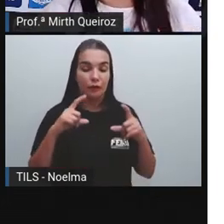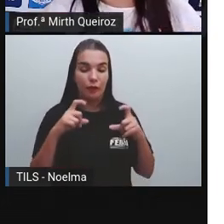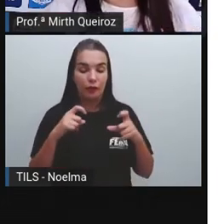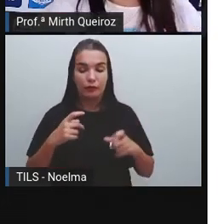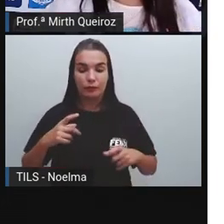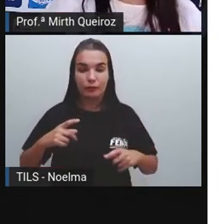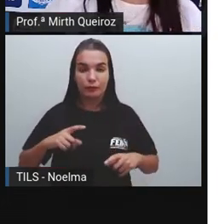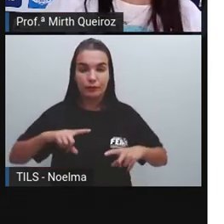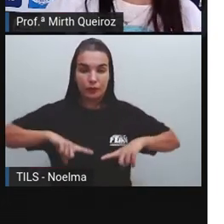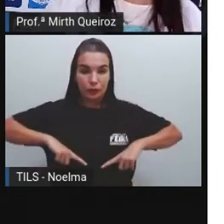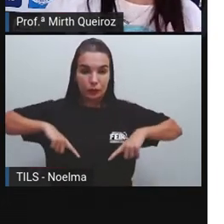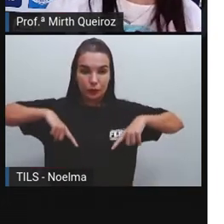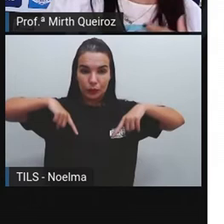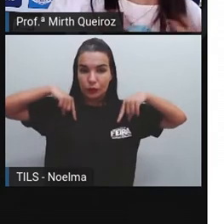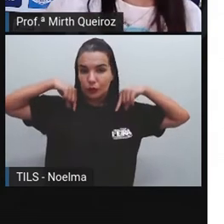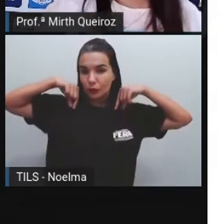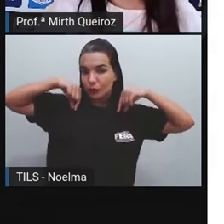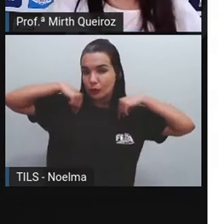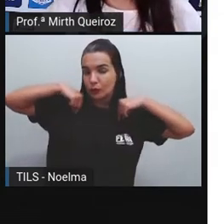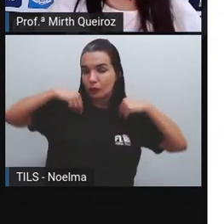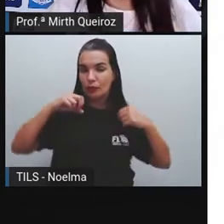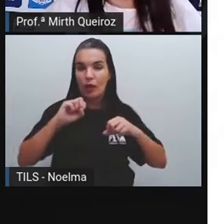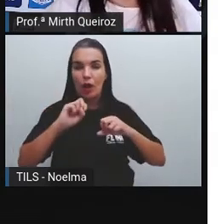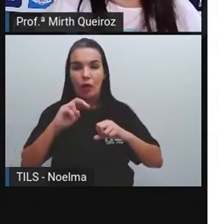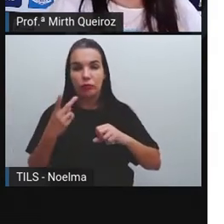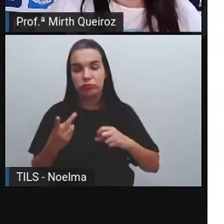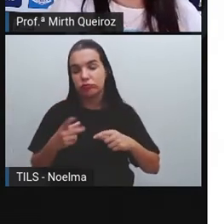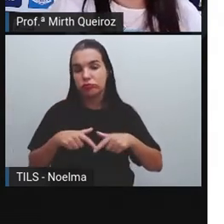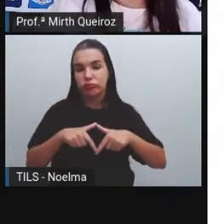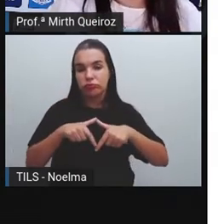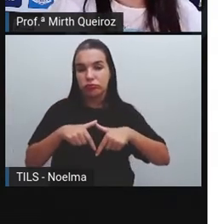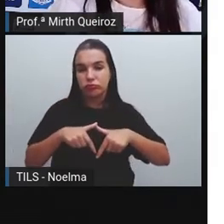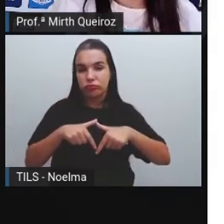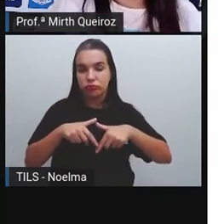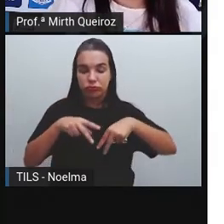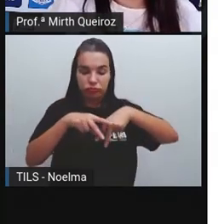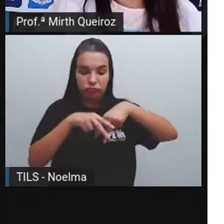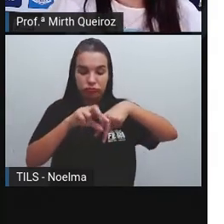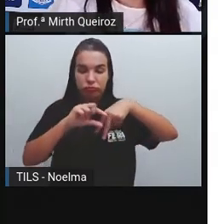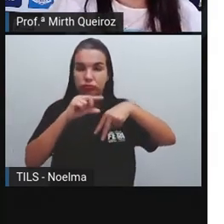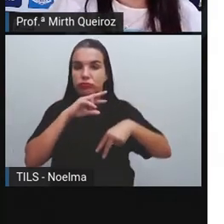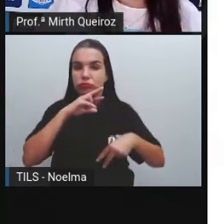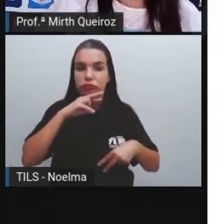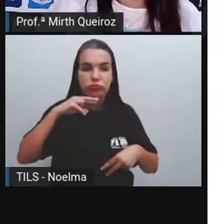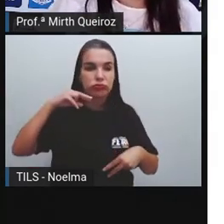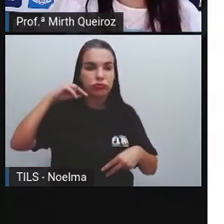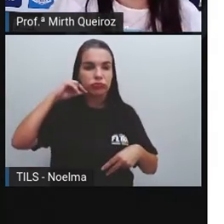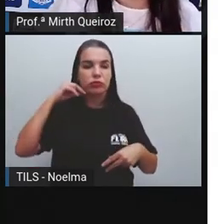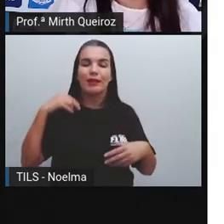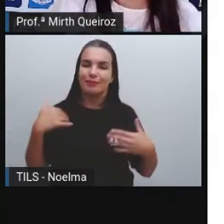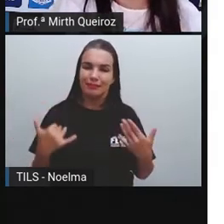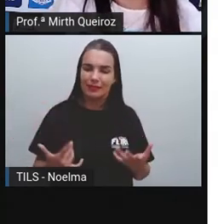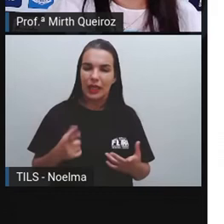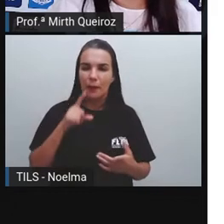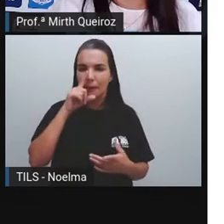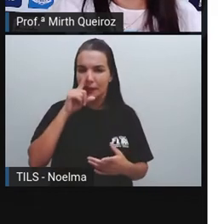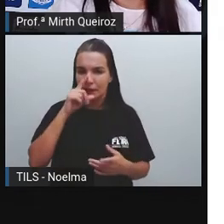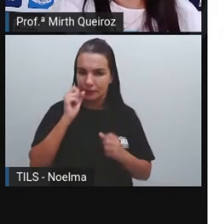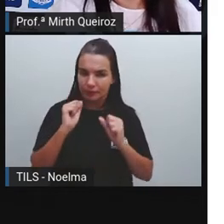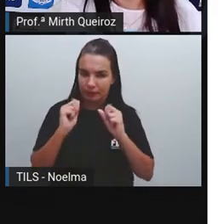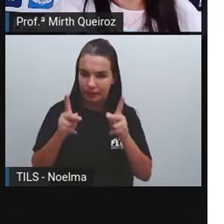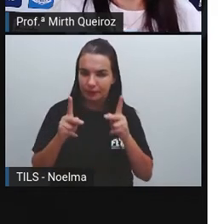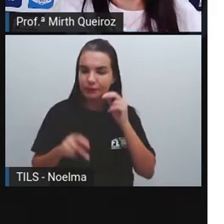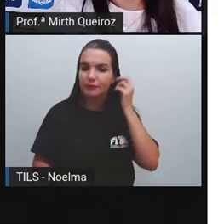De biquíni De sunga Isso não é legal Nas redes sociais Pode apresentar Algum perigo Certo?